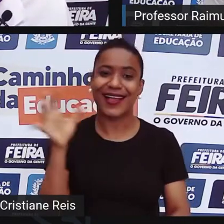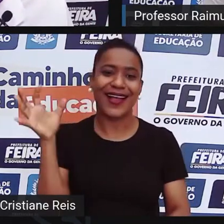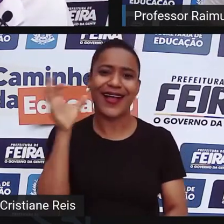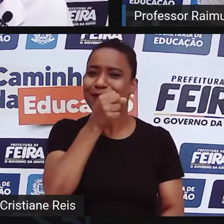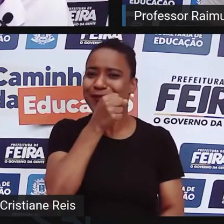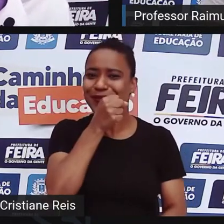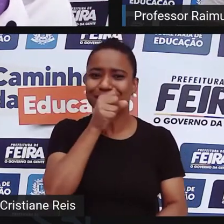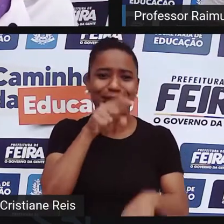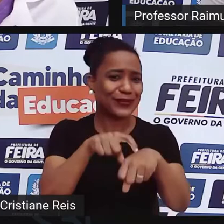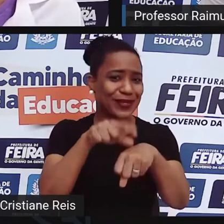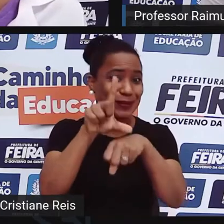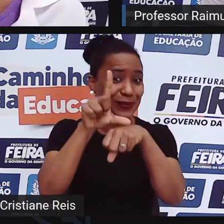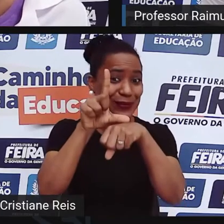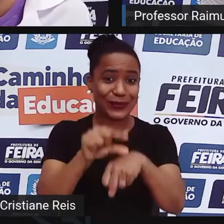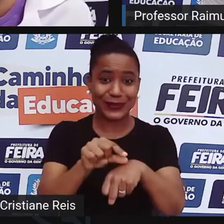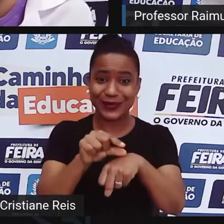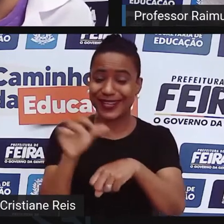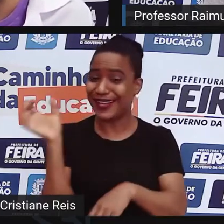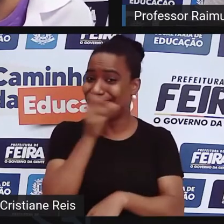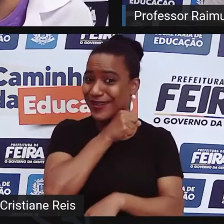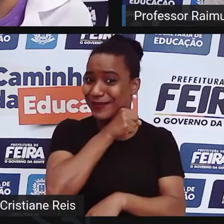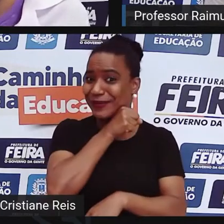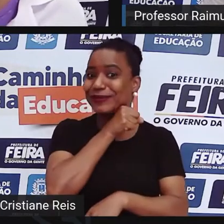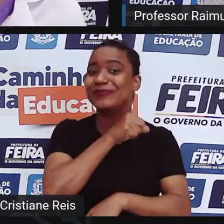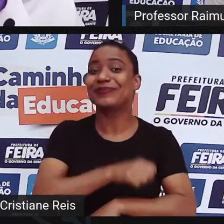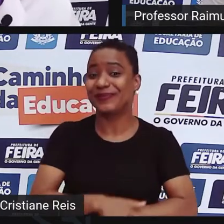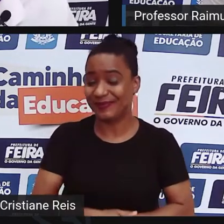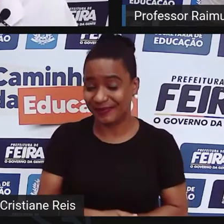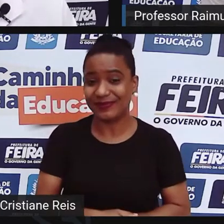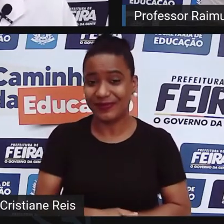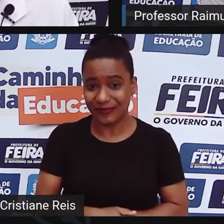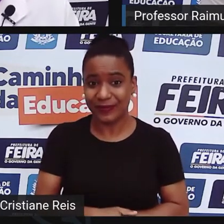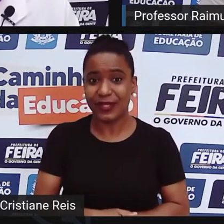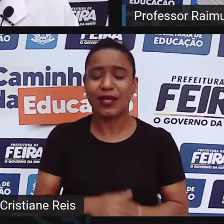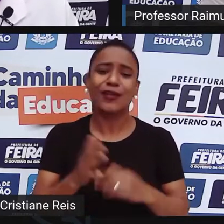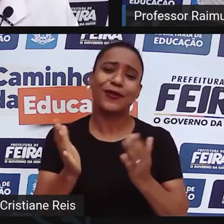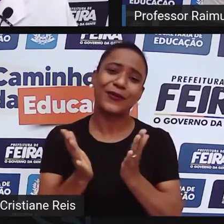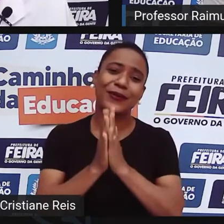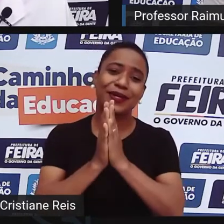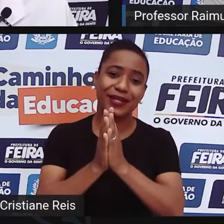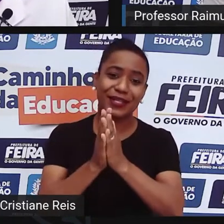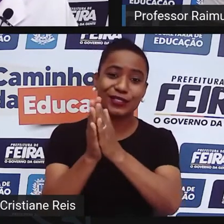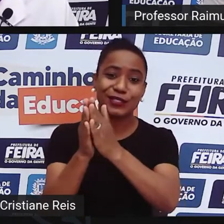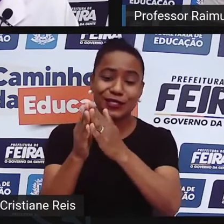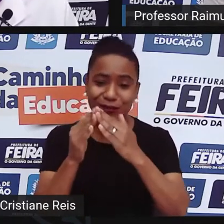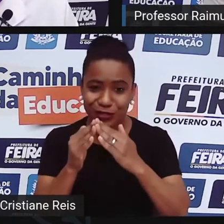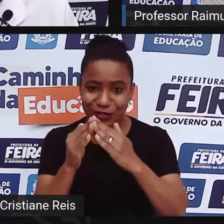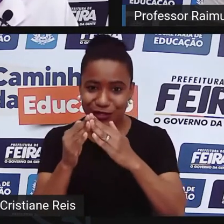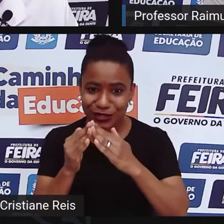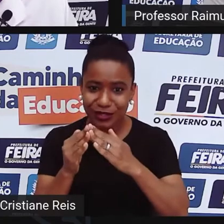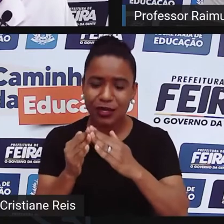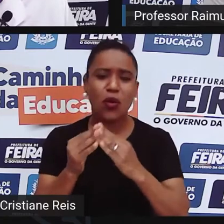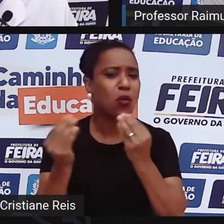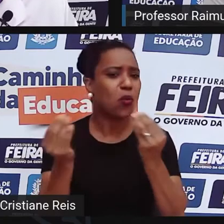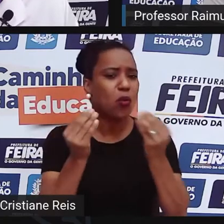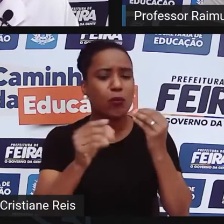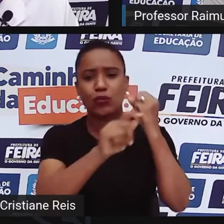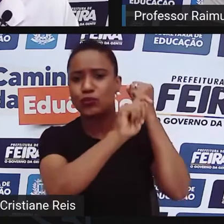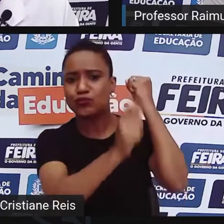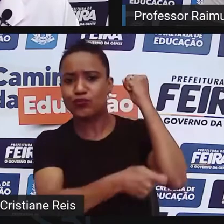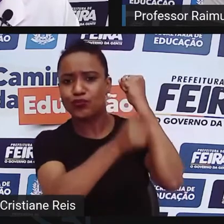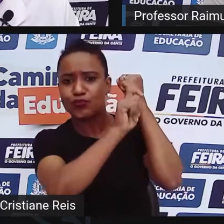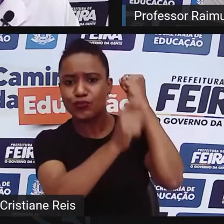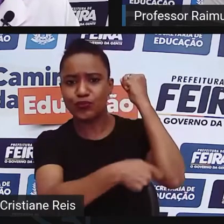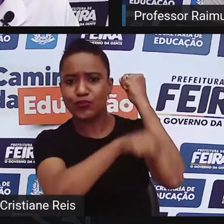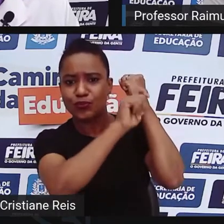vendo? Já passou rapidinho. Eu queria te pedir para dar uma palhinha, né? Cantar algumas canções